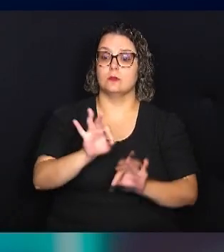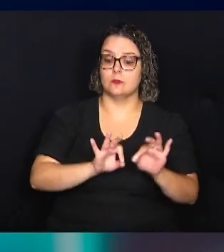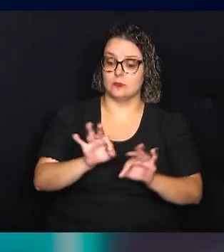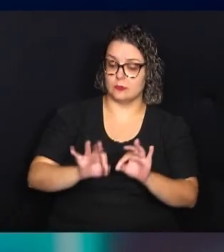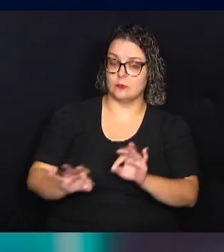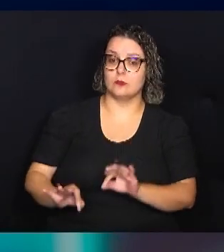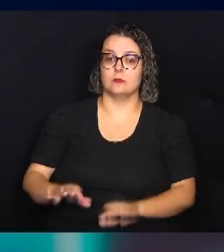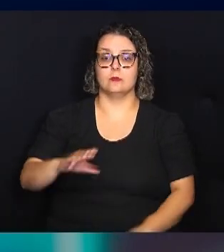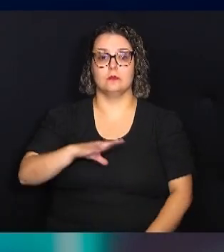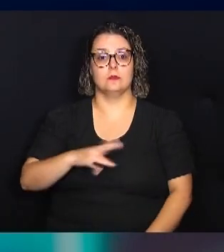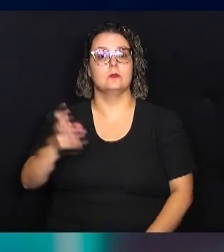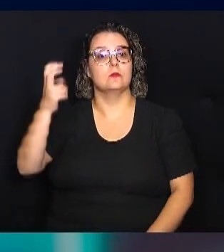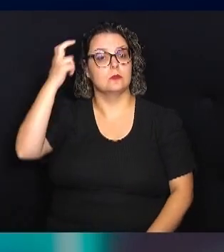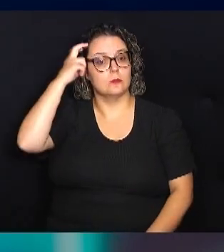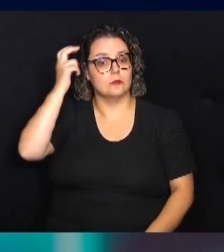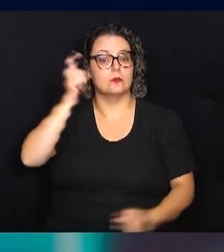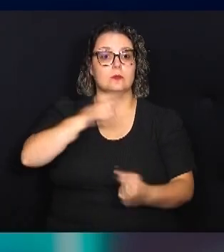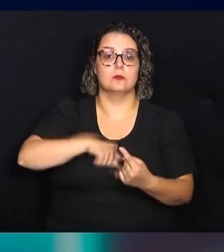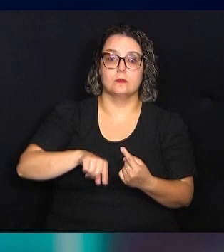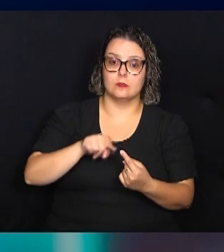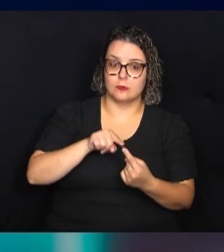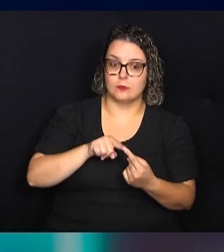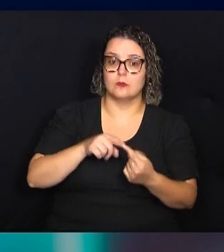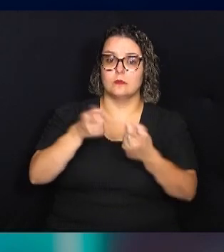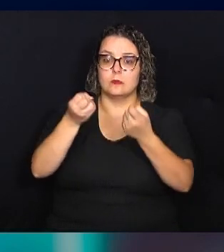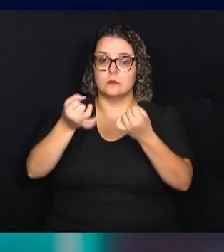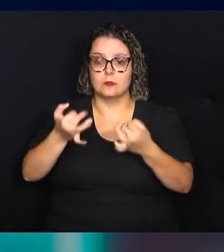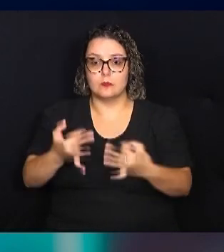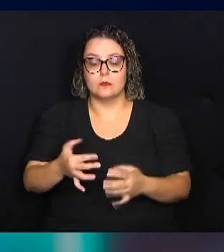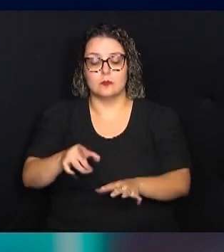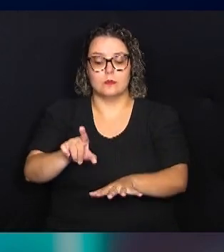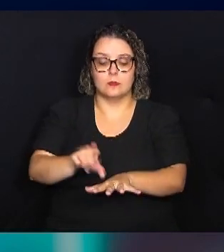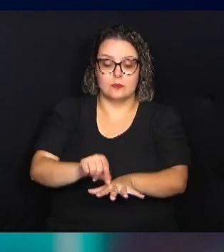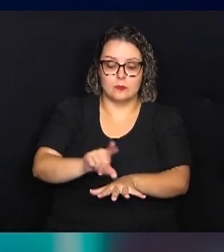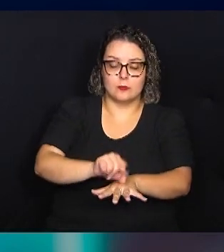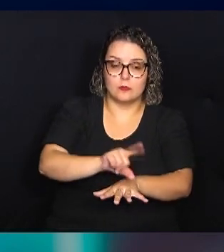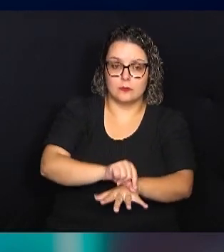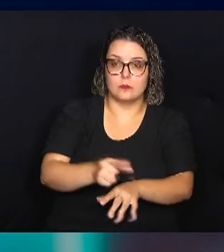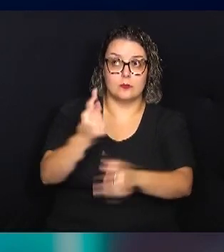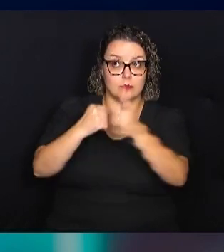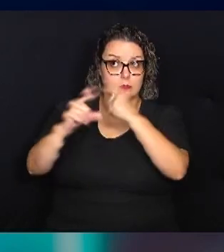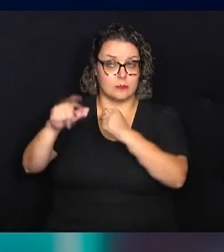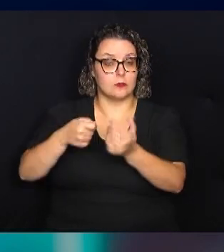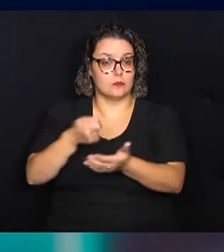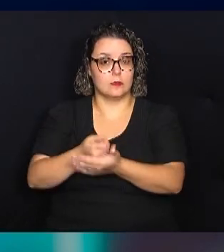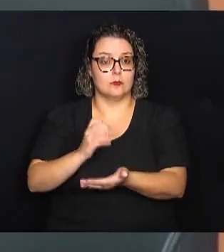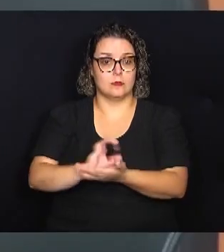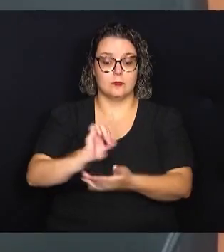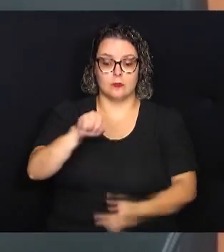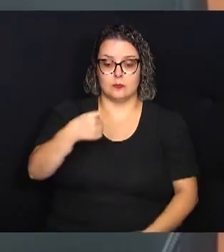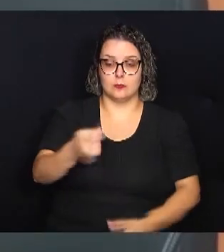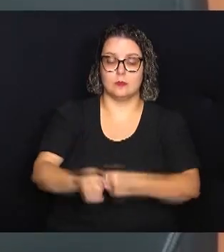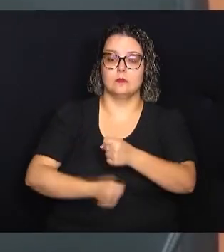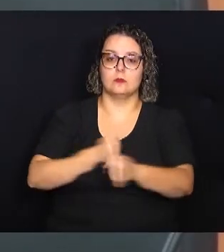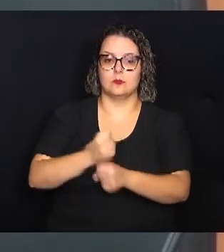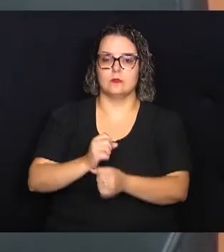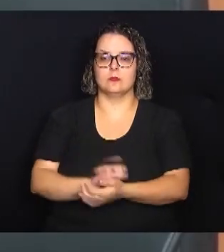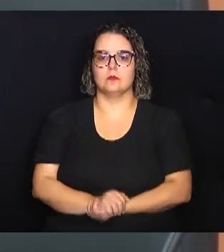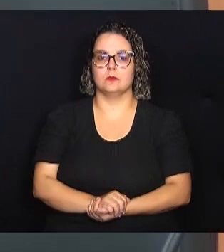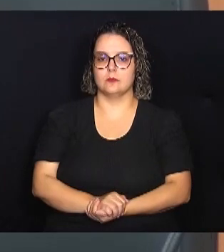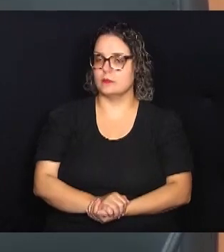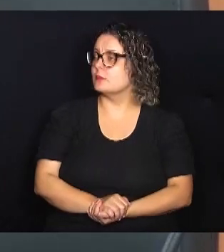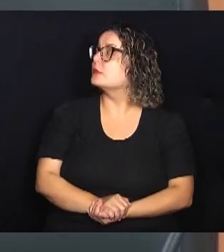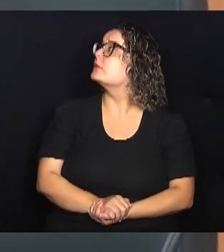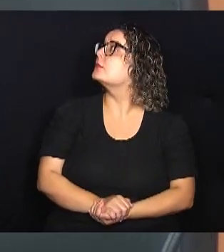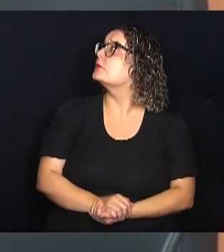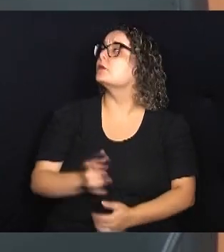Cultura, com o objetivo de explicar as opções sobre as emendas impositivas para o próximo ano. A nossa preocupação é discutir